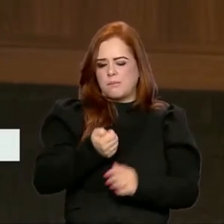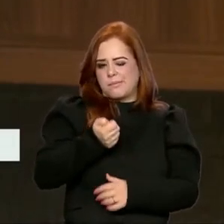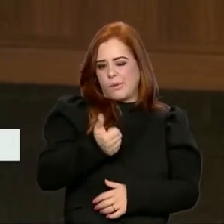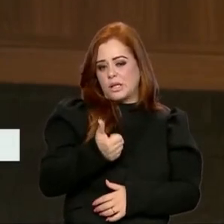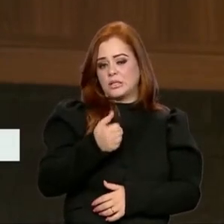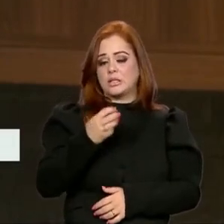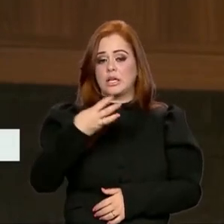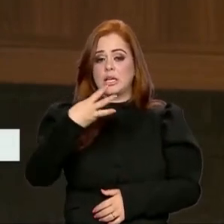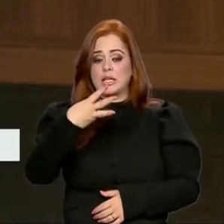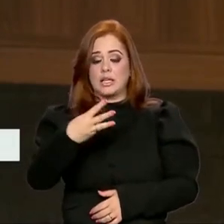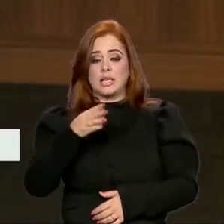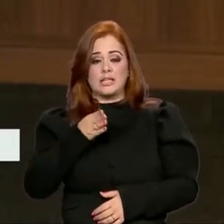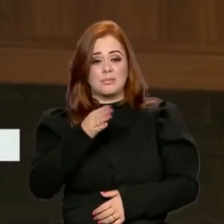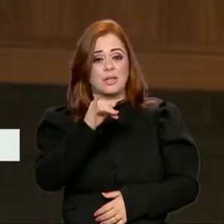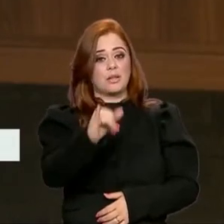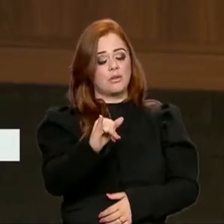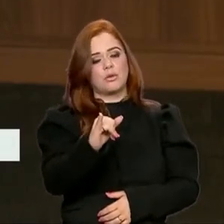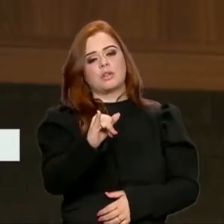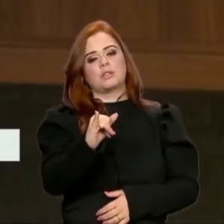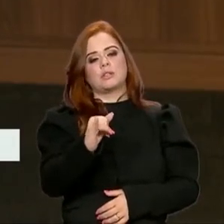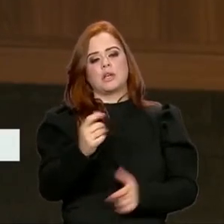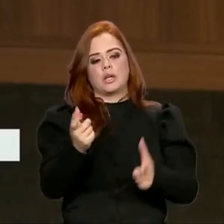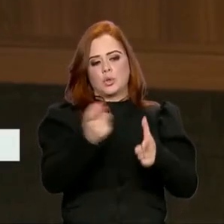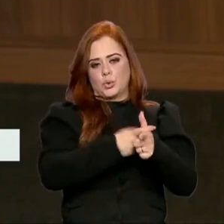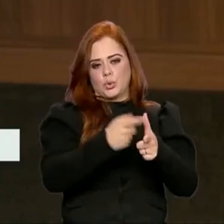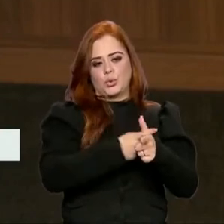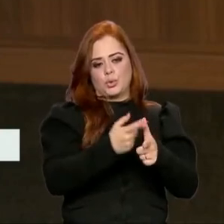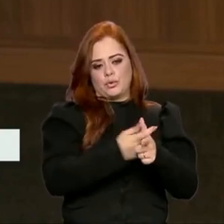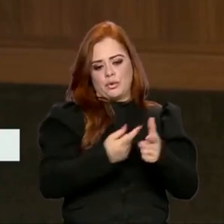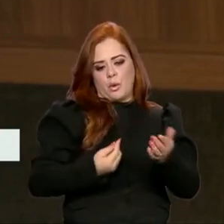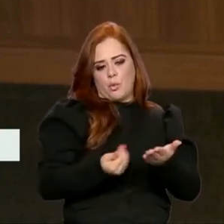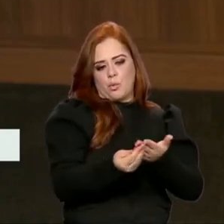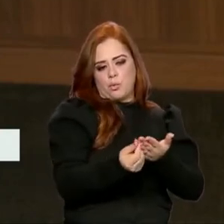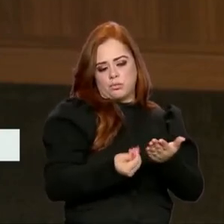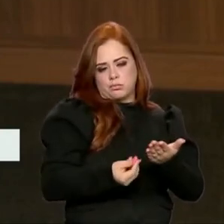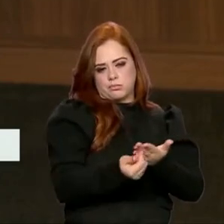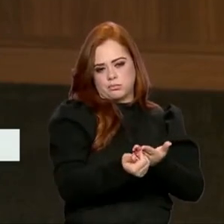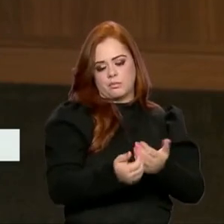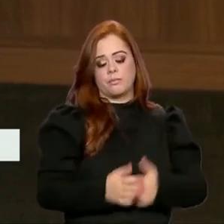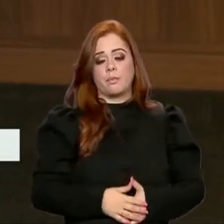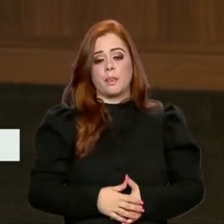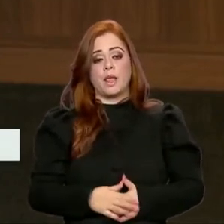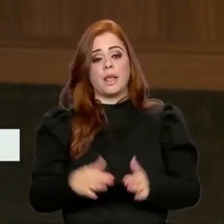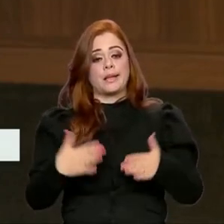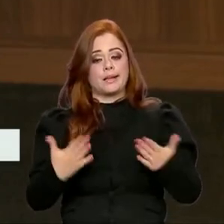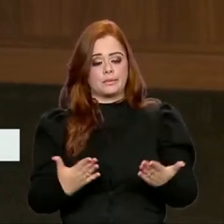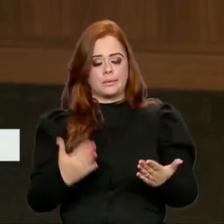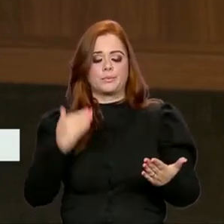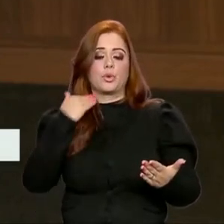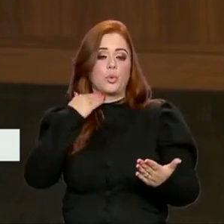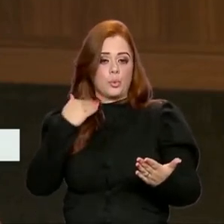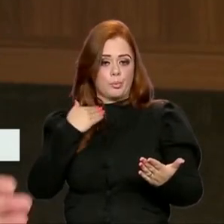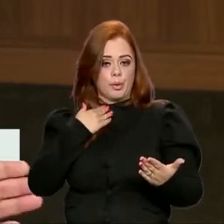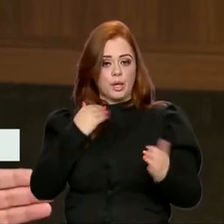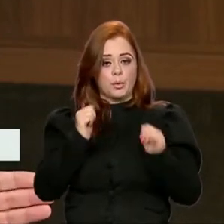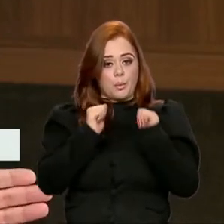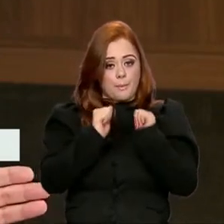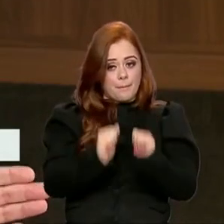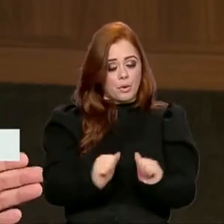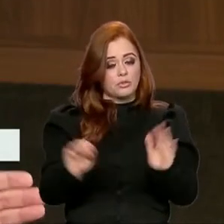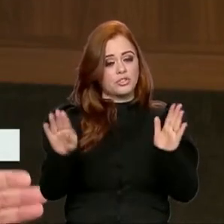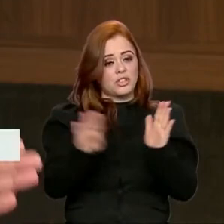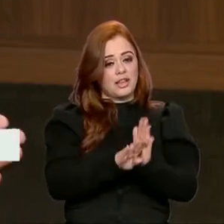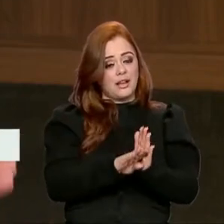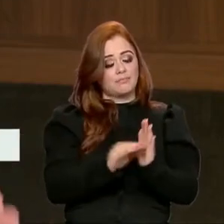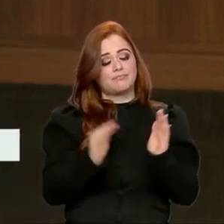renegociadas. A nossa expectativa é que as dívidas bancárias possam atingir